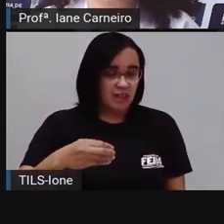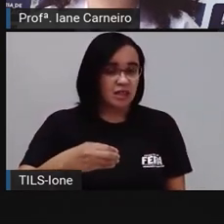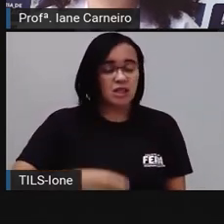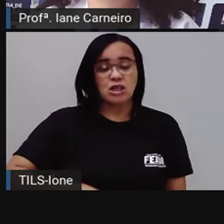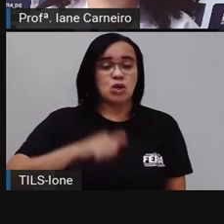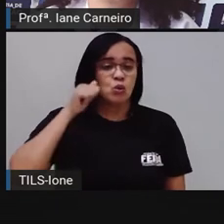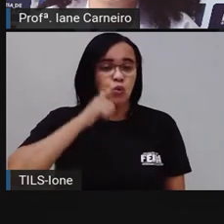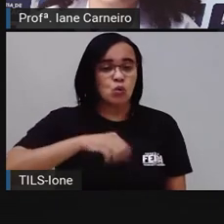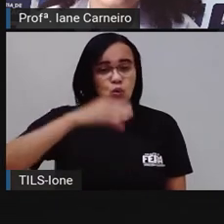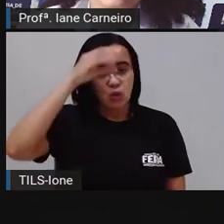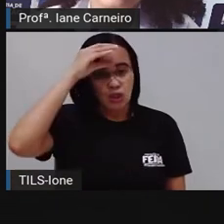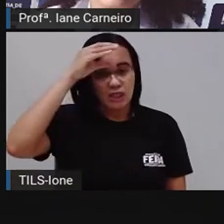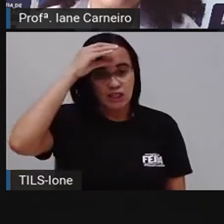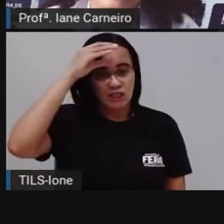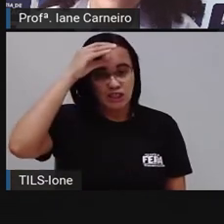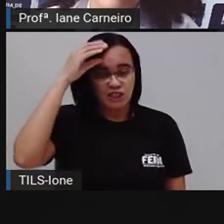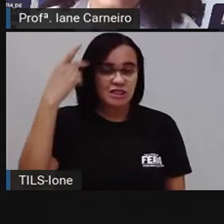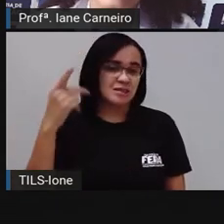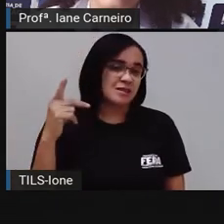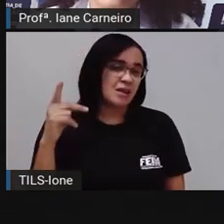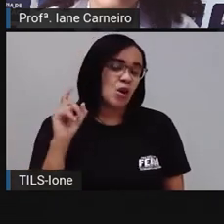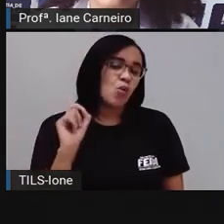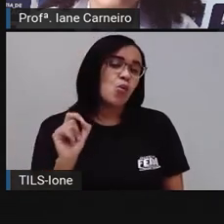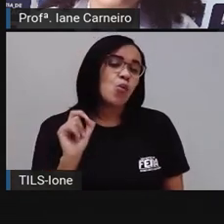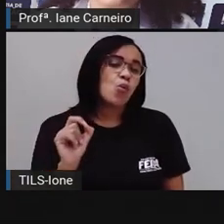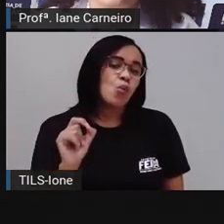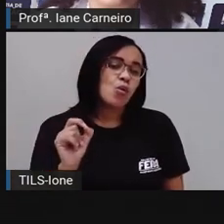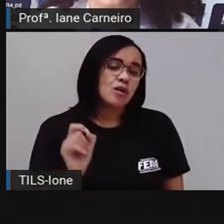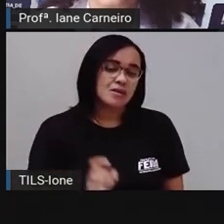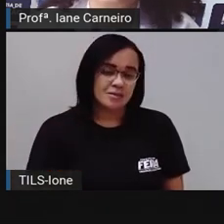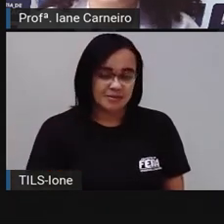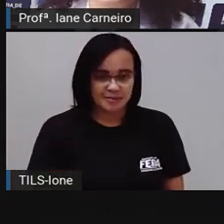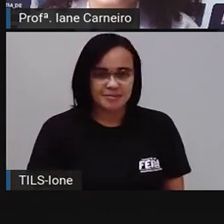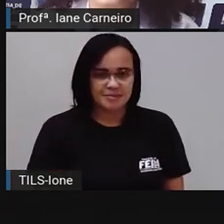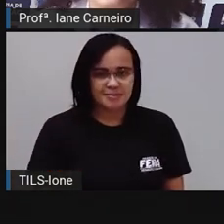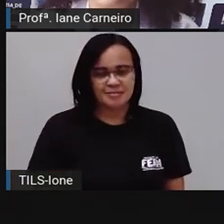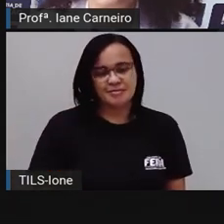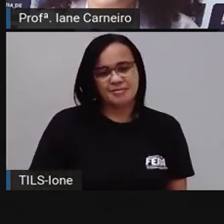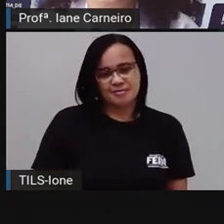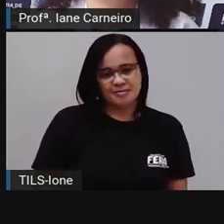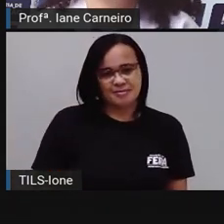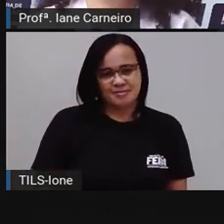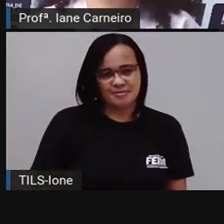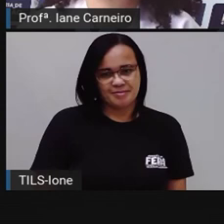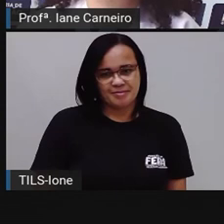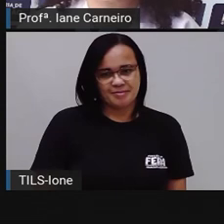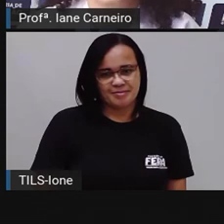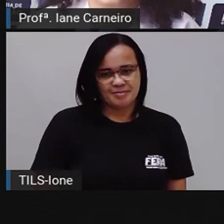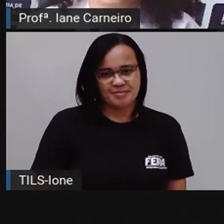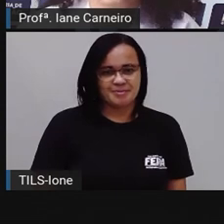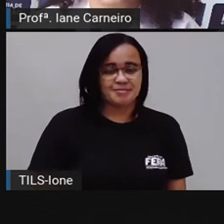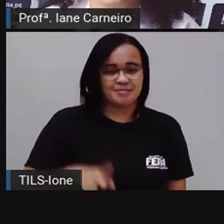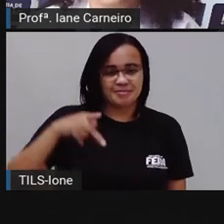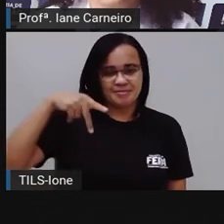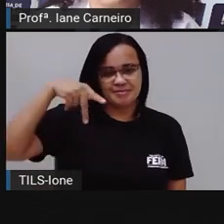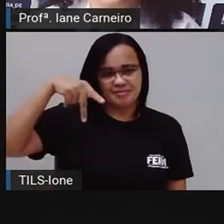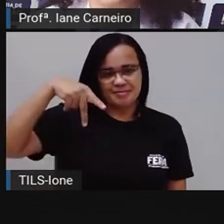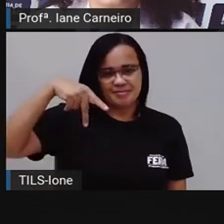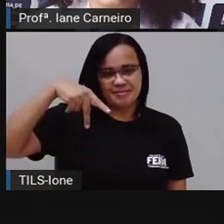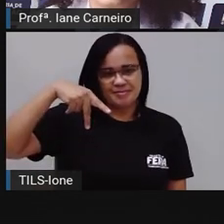primos. Vamos lá? Escrever primos. Começa com que letra? P, ó.